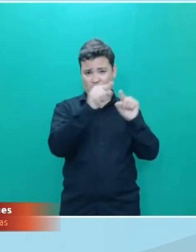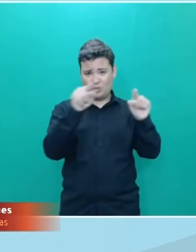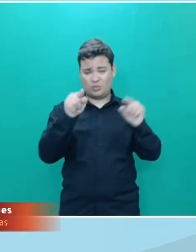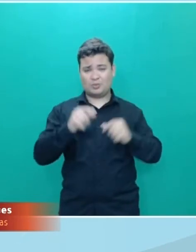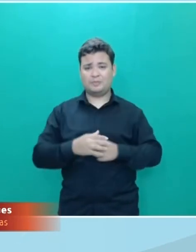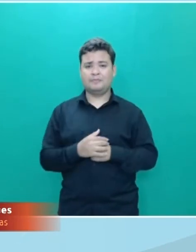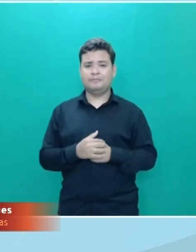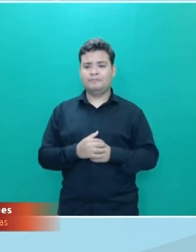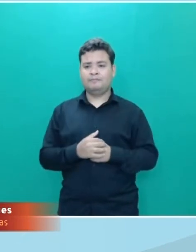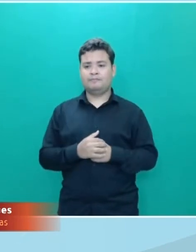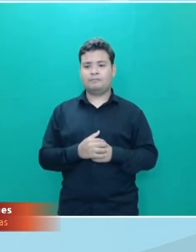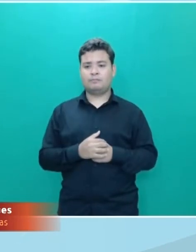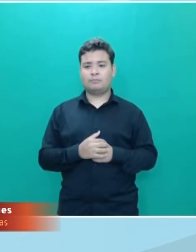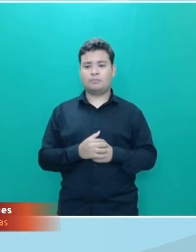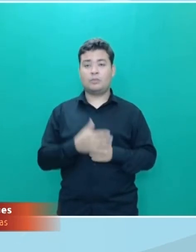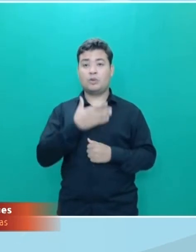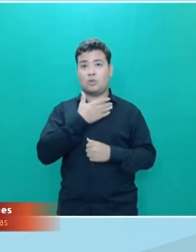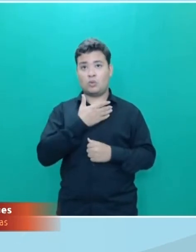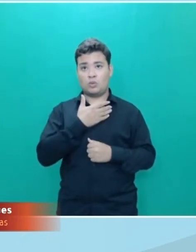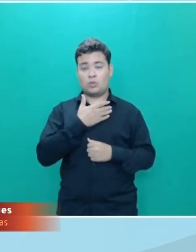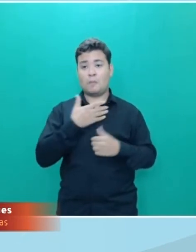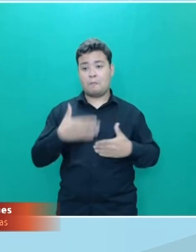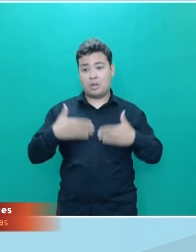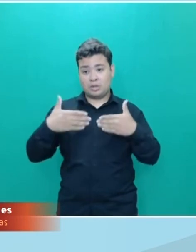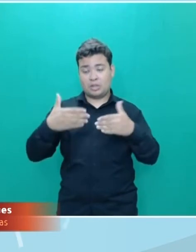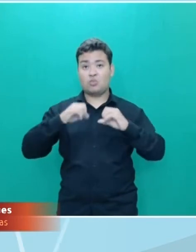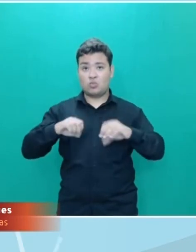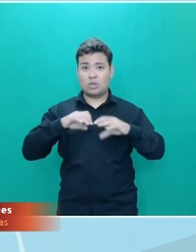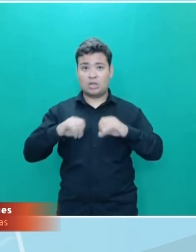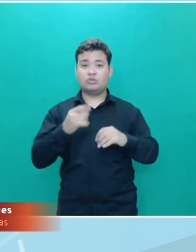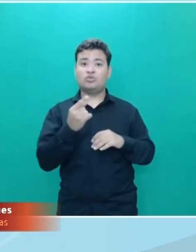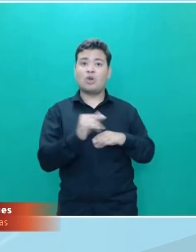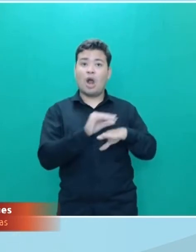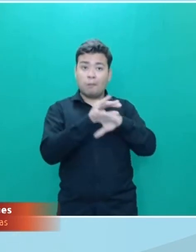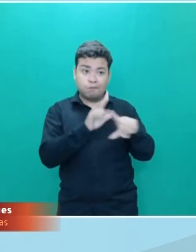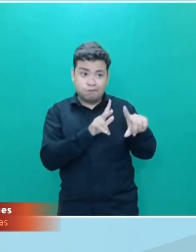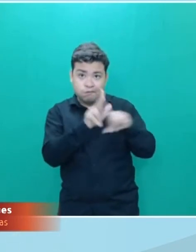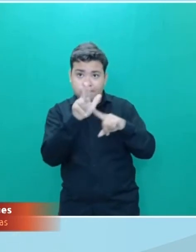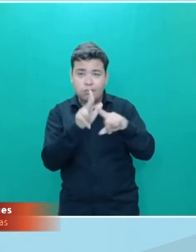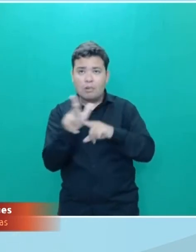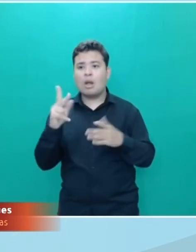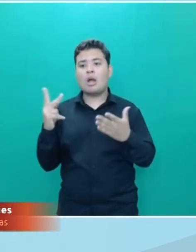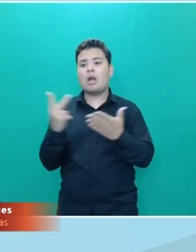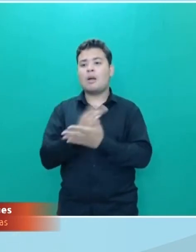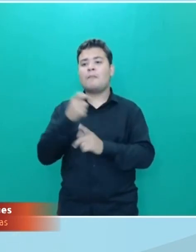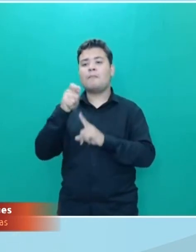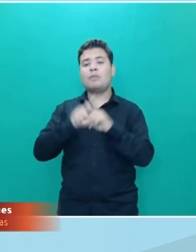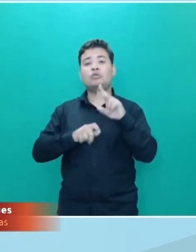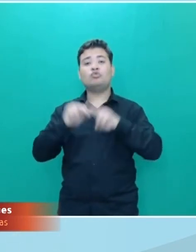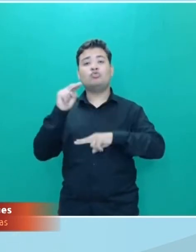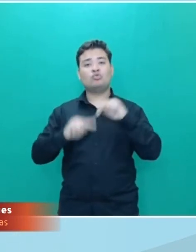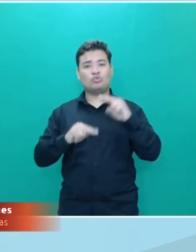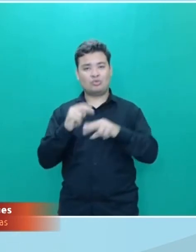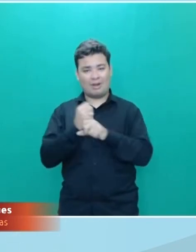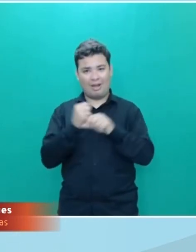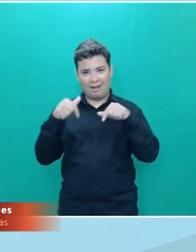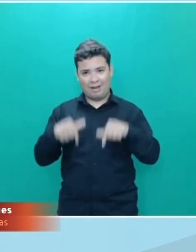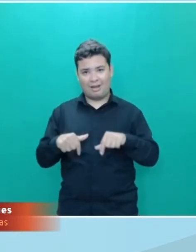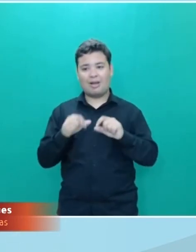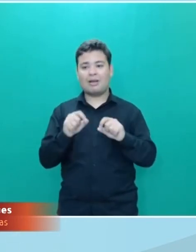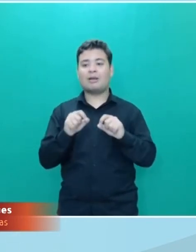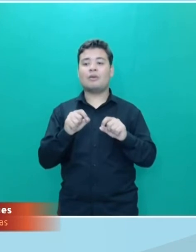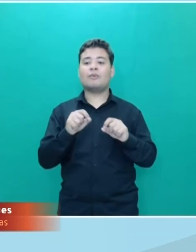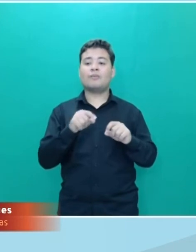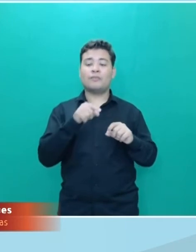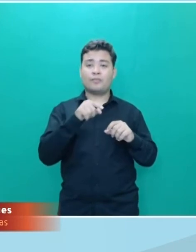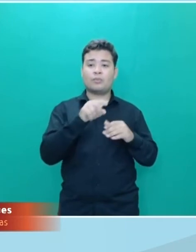cortes realizados pelo Ministério da Educação ocorreram no mês de junho desse ano, e se referem à Universidade